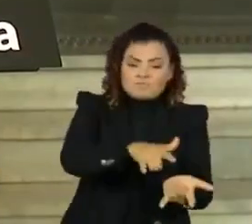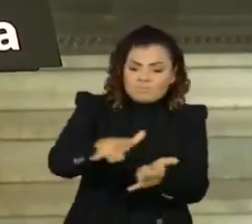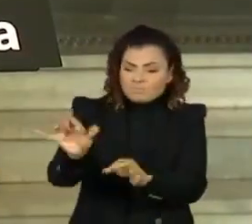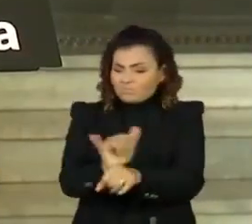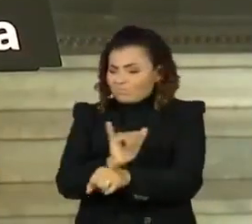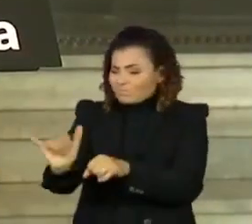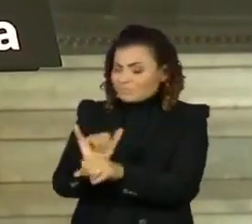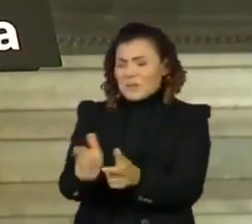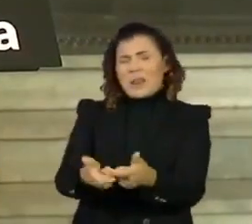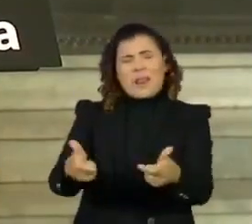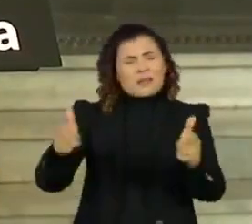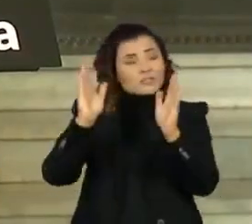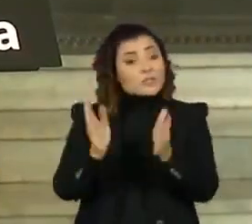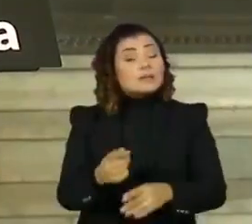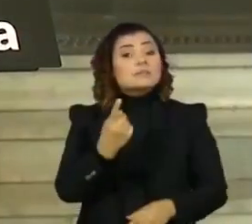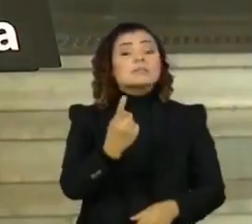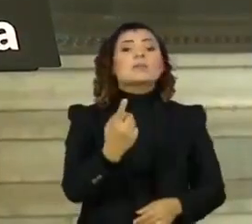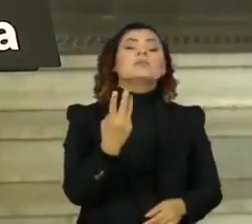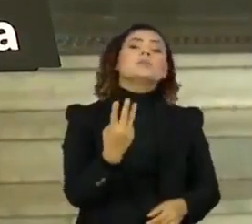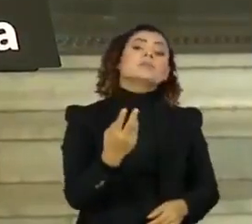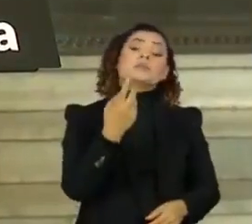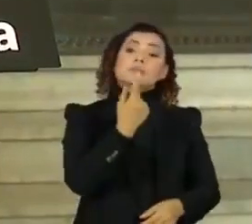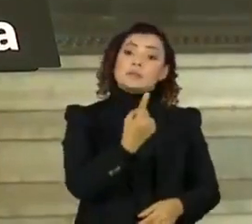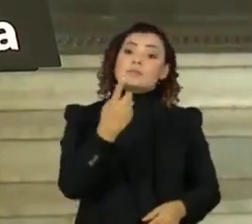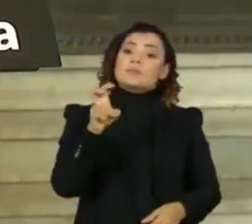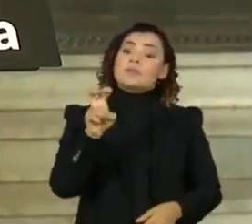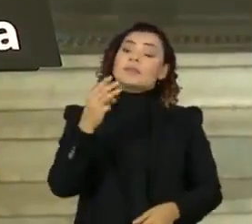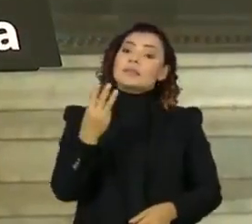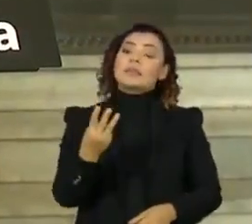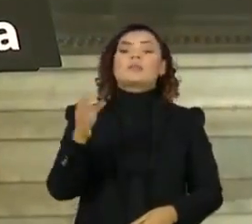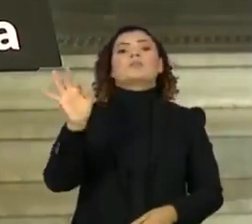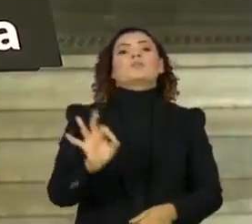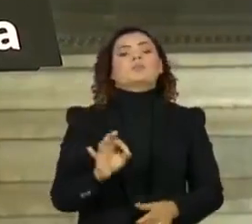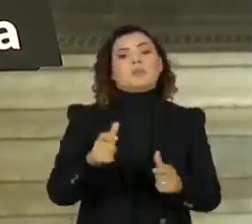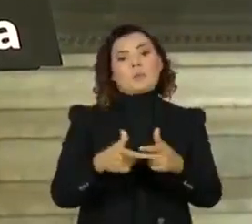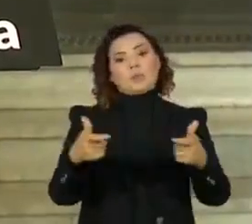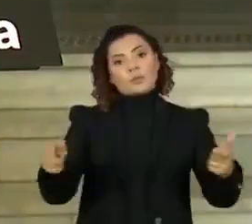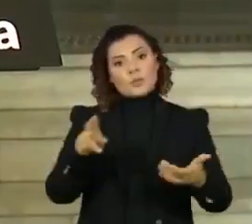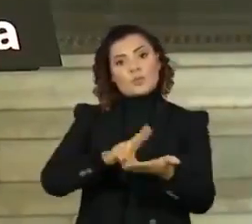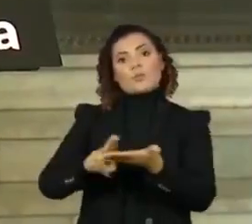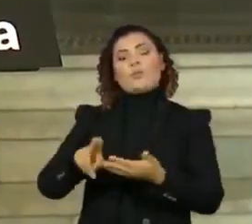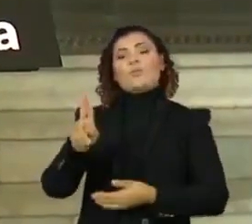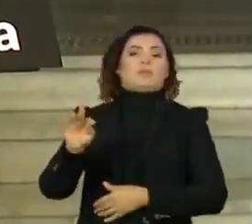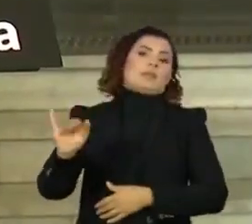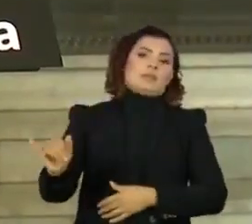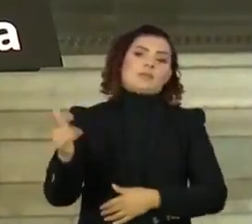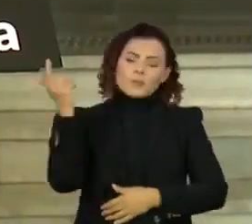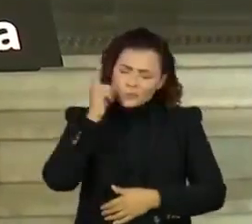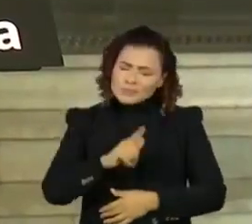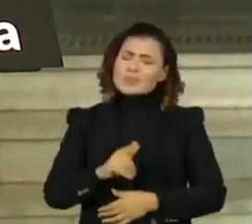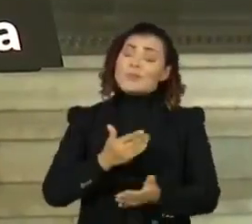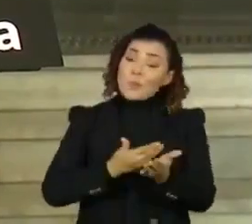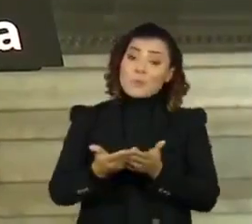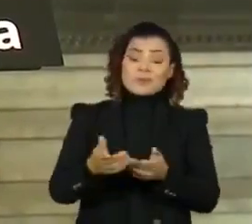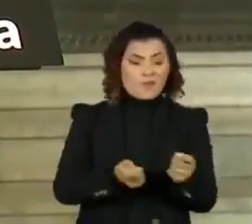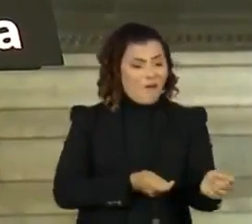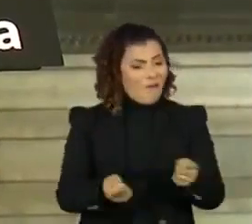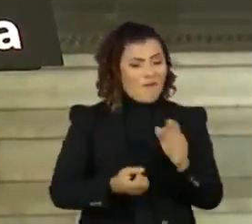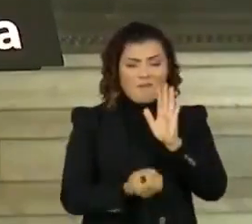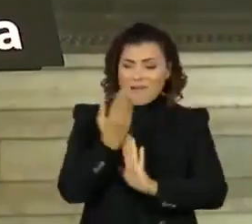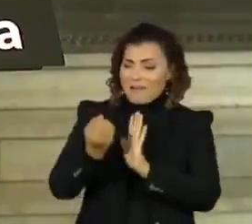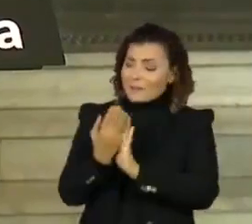Nós aumentamos em 153% o número de leitos de unidade de terapia intensiva. No início da pandemia,